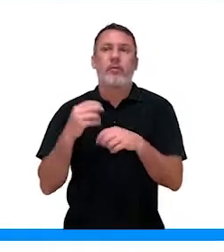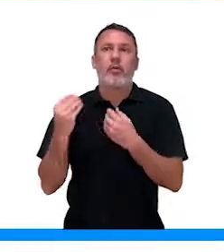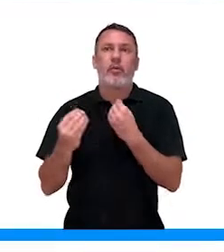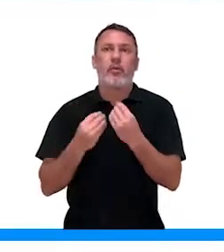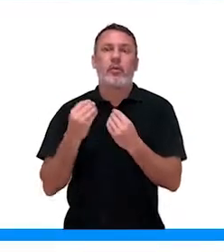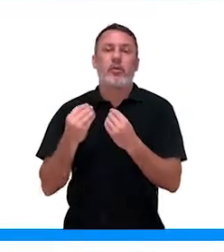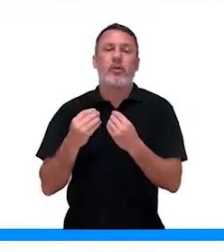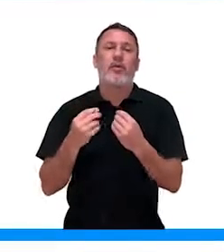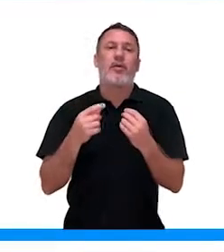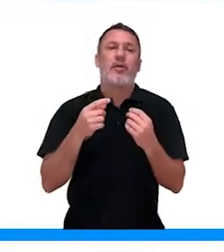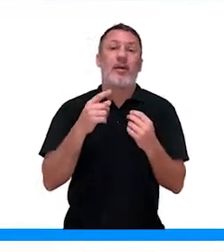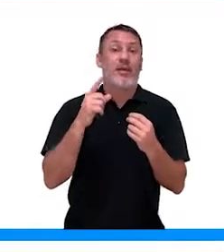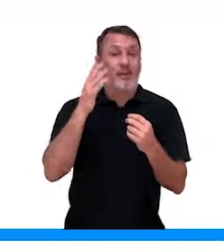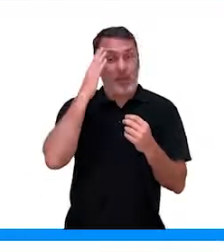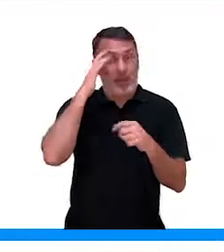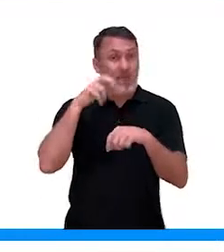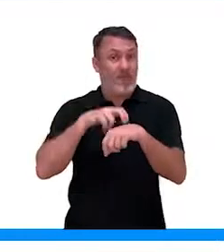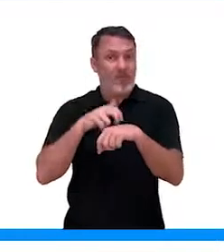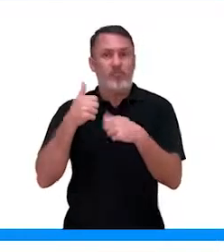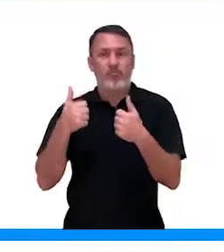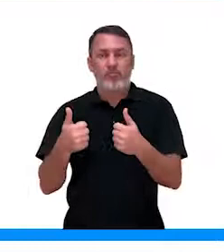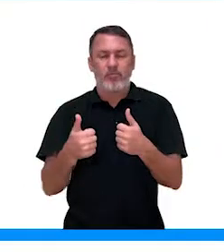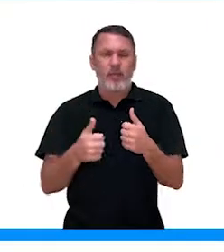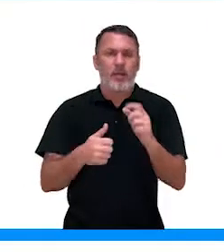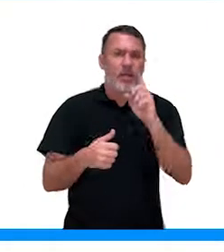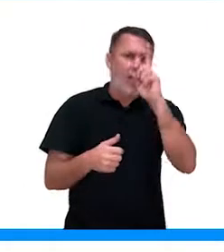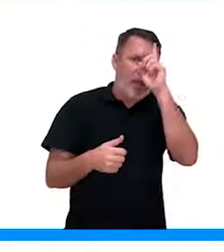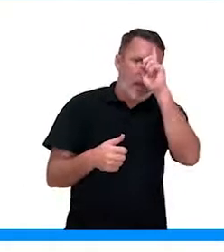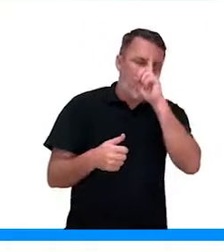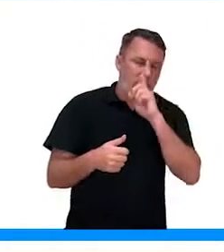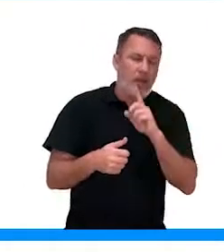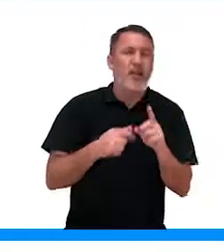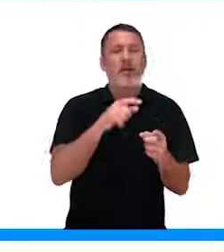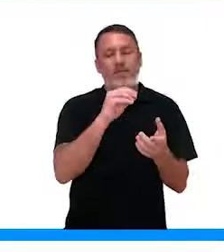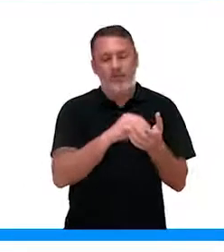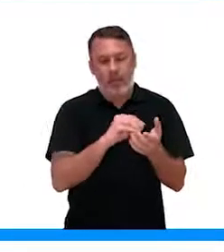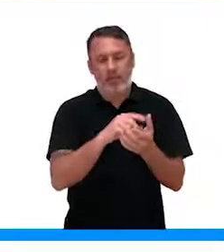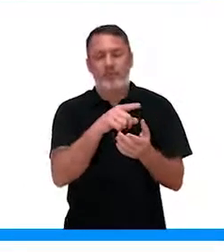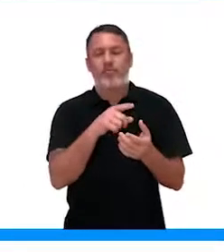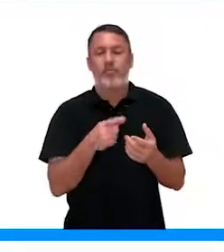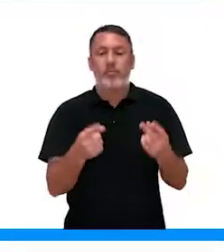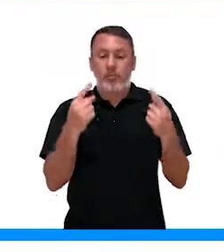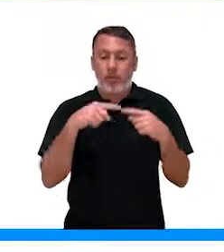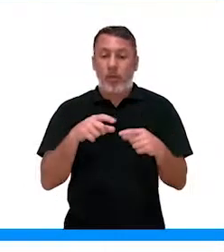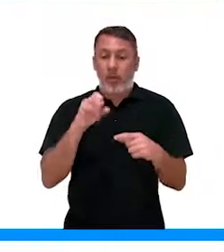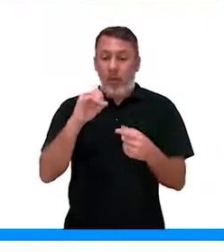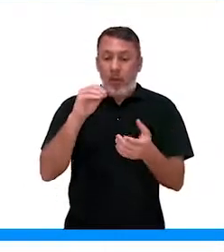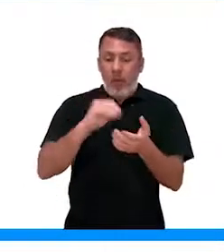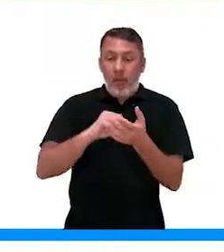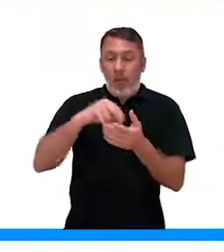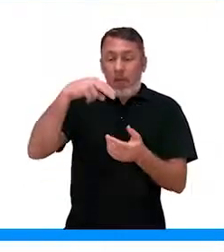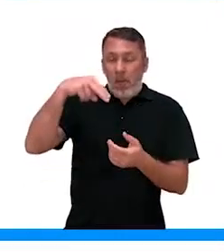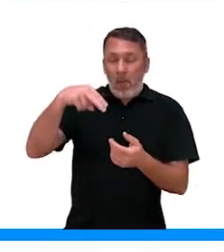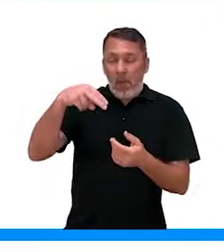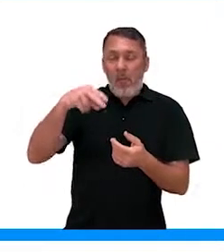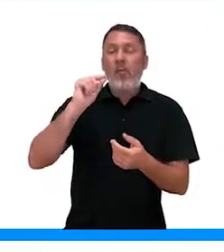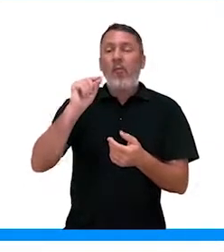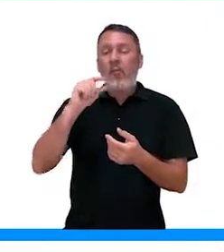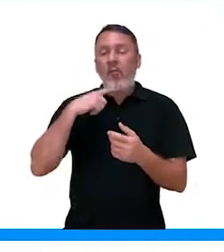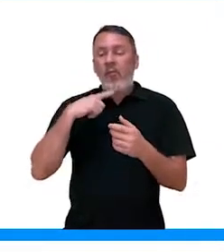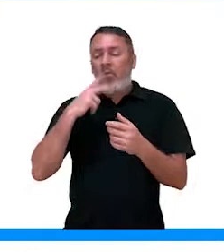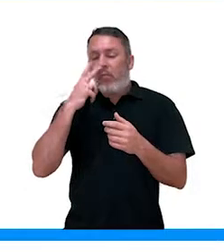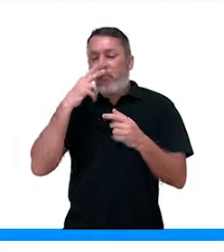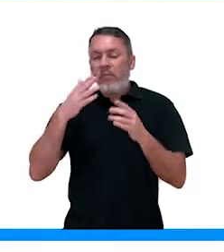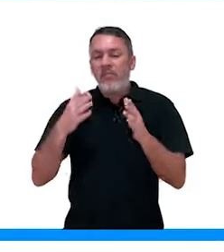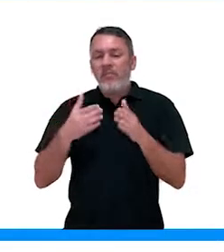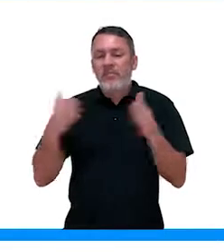necessário para a fotossíntese, e esse pigmento é verde, a planta começa a apresentar um aspecto amarelado. Na falta de nitrogênio,